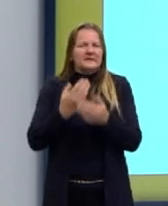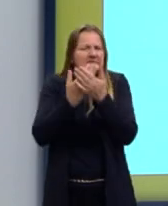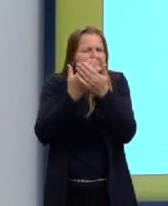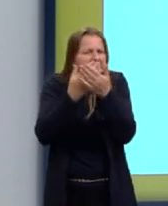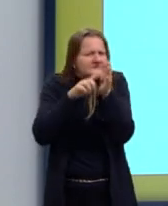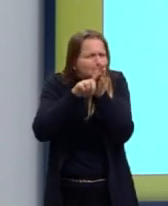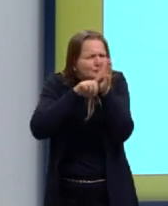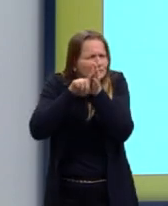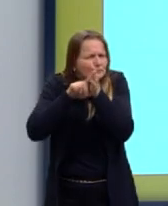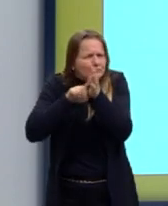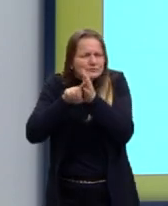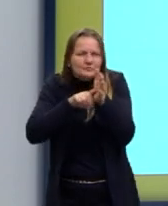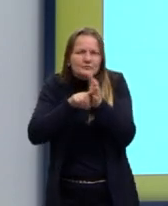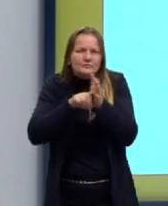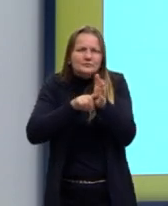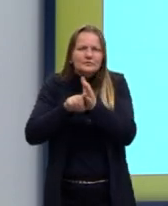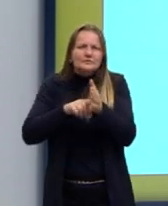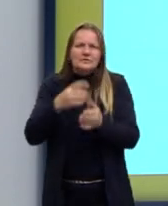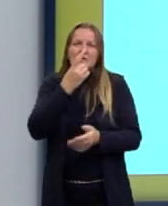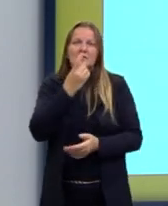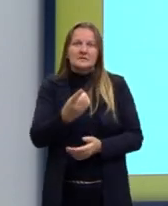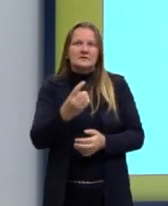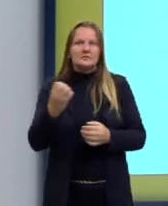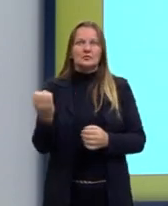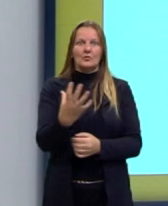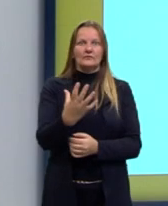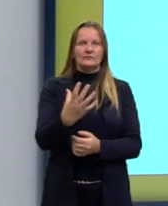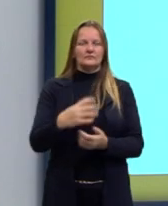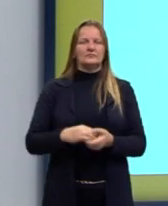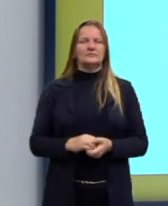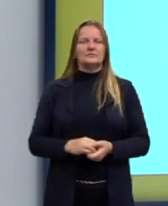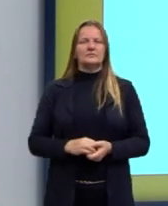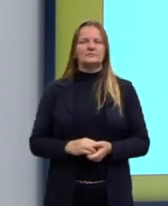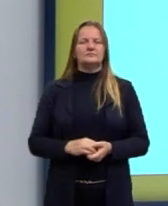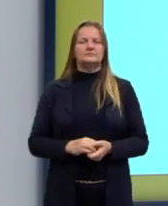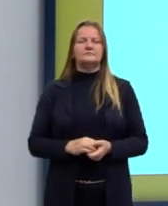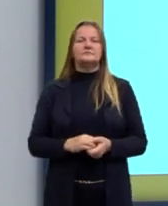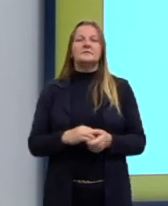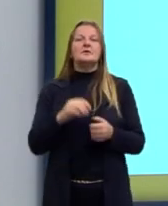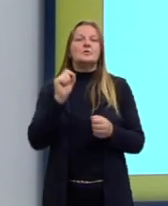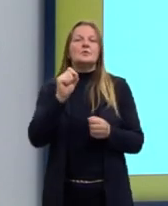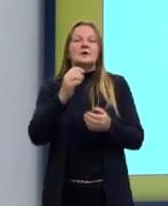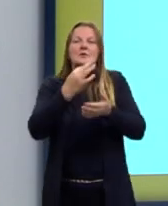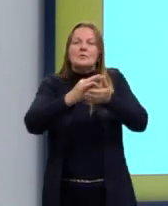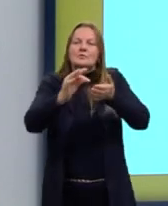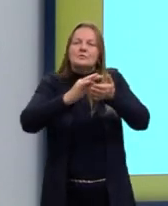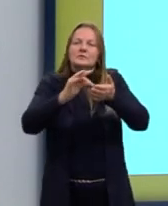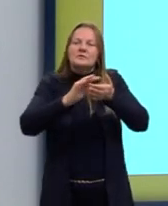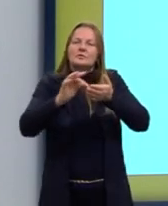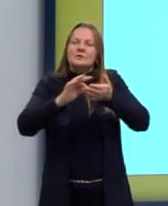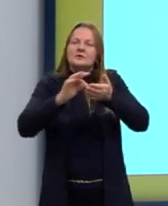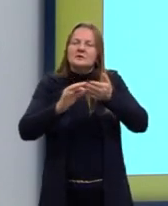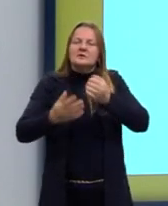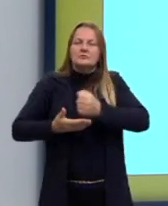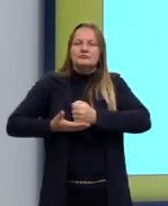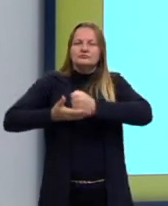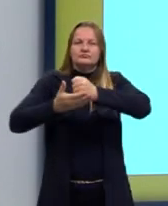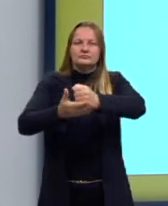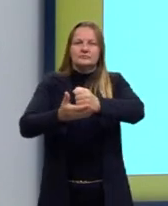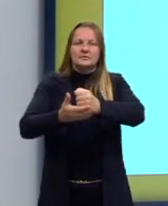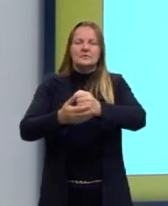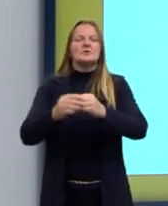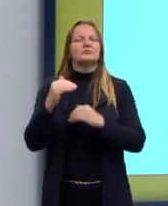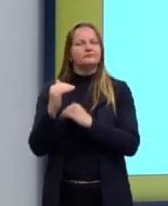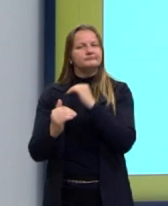O neonarwinismo, de novo, para ficar bem focado na mente, é uma teoria baseada na teoria da